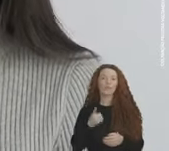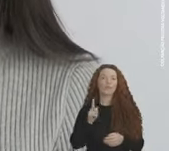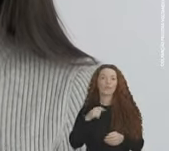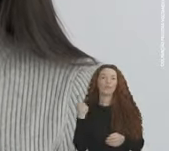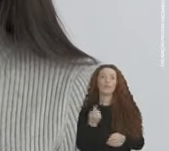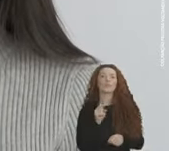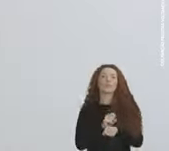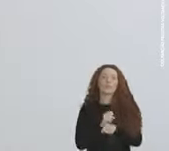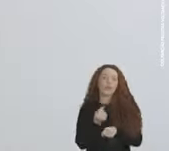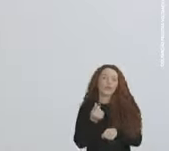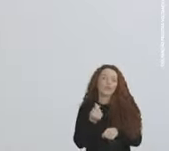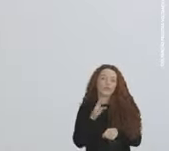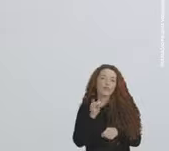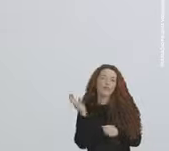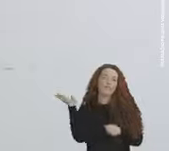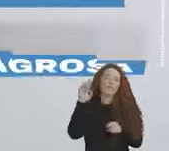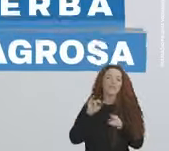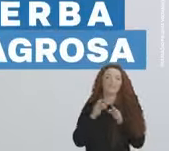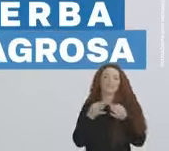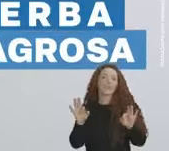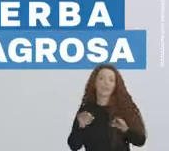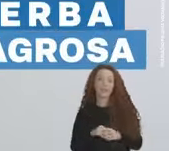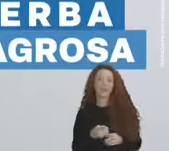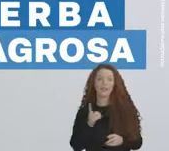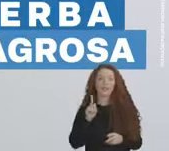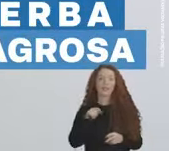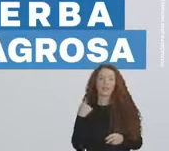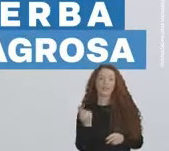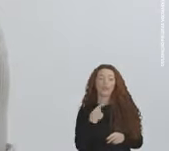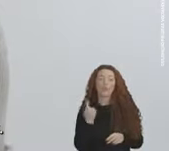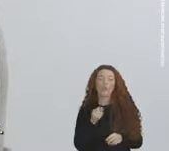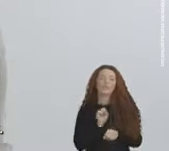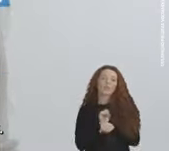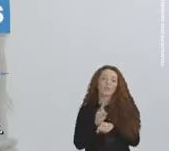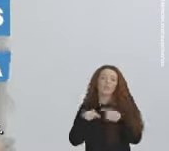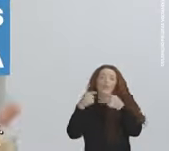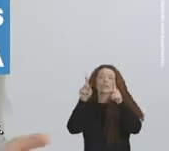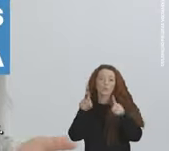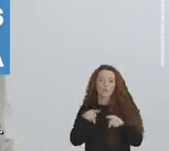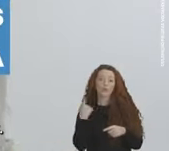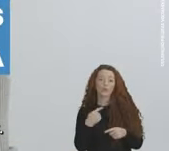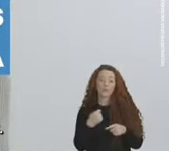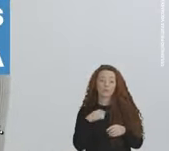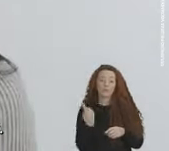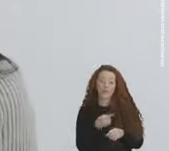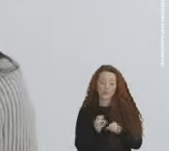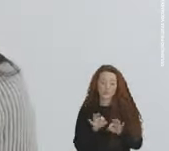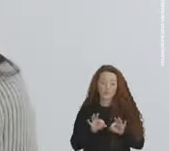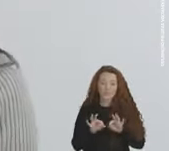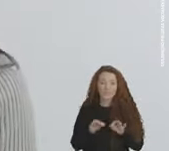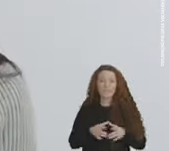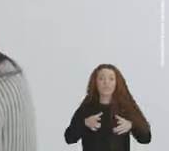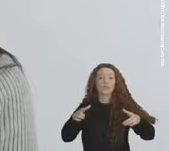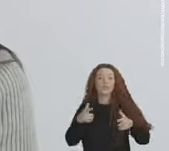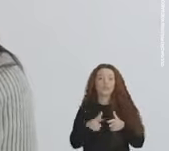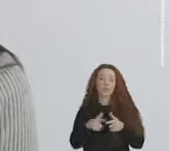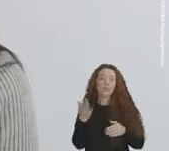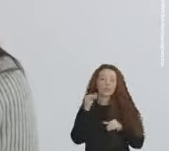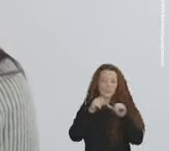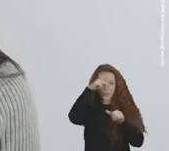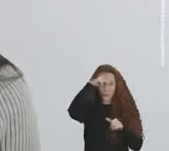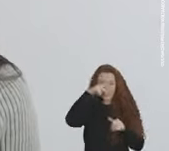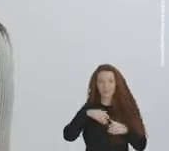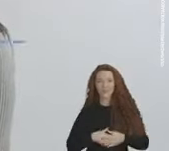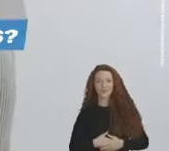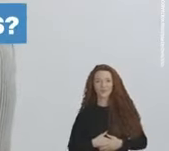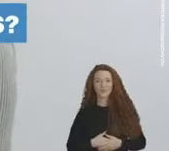exige recursos. Não dá para ficar esperando uma verba salvadora que nunca vem. Não tem como depender tanto dos outros. Nós temos que criar as condições